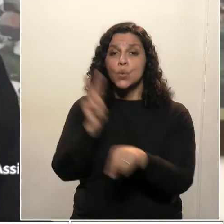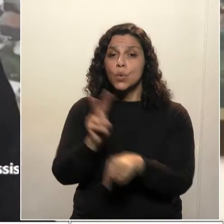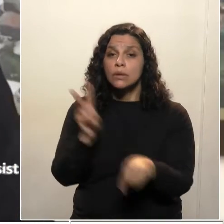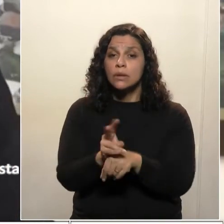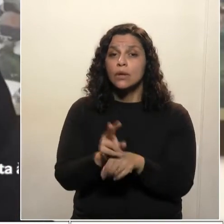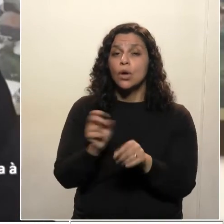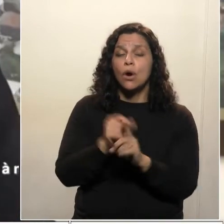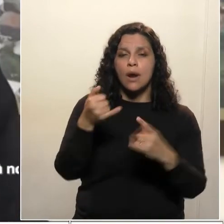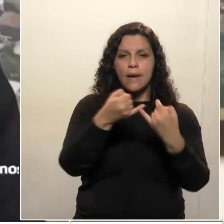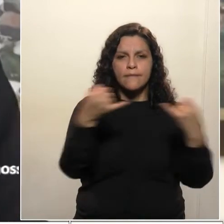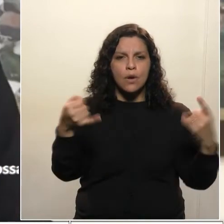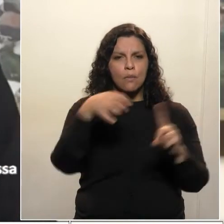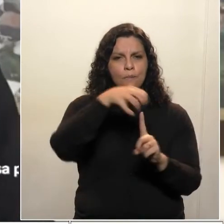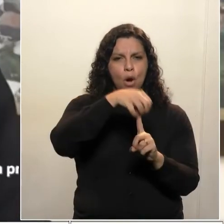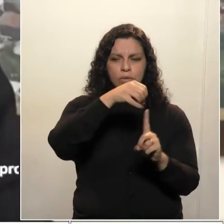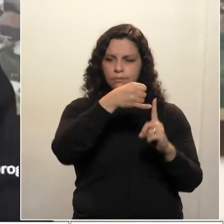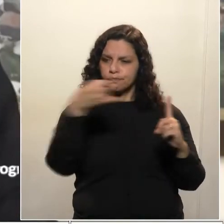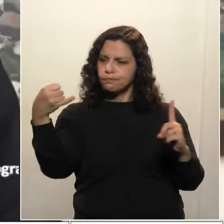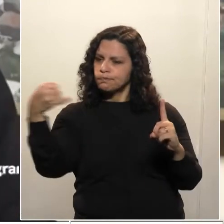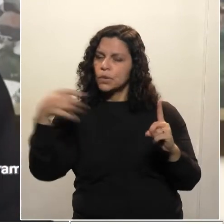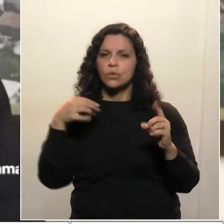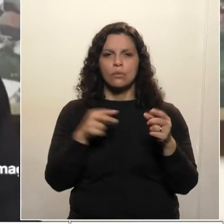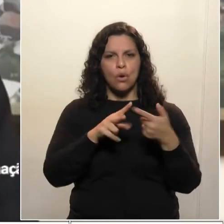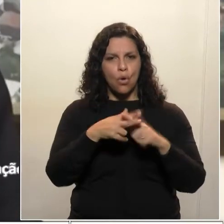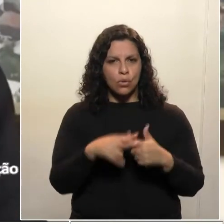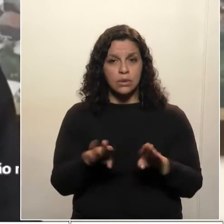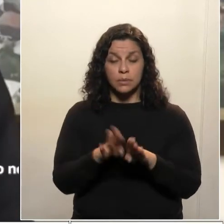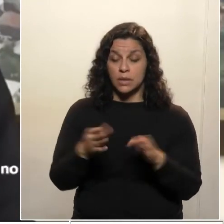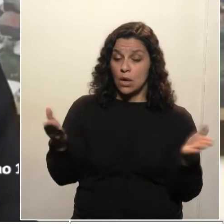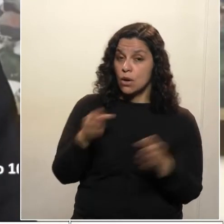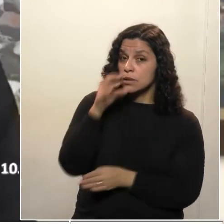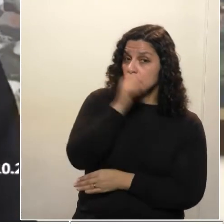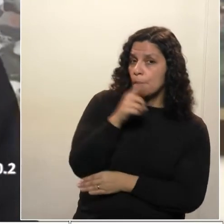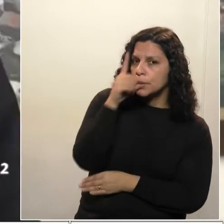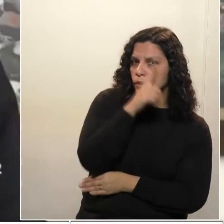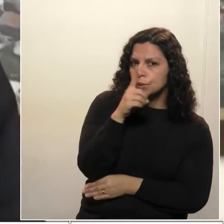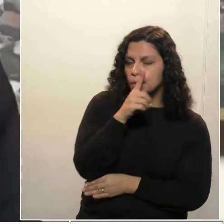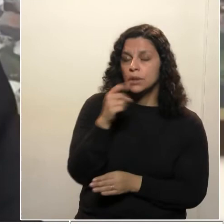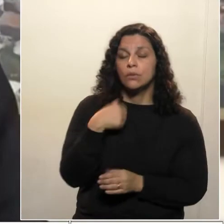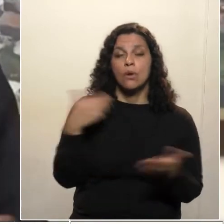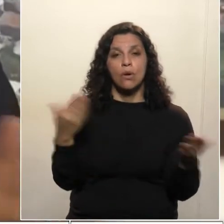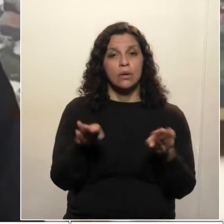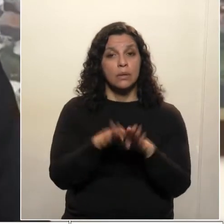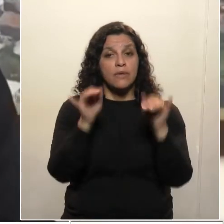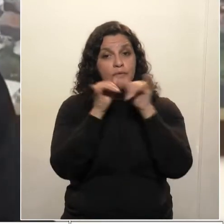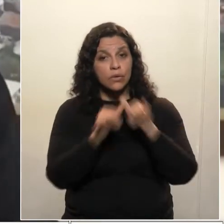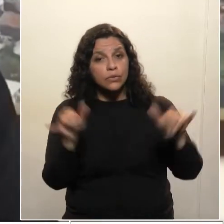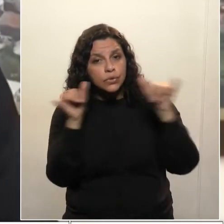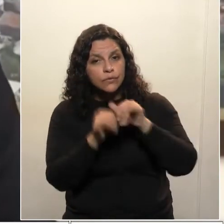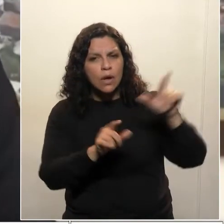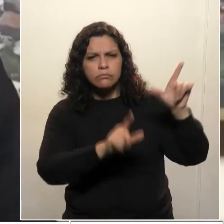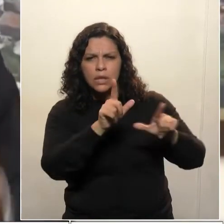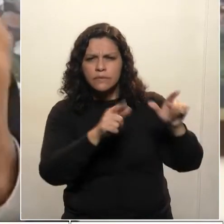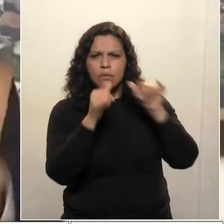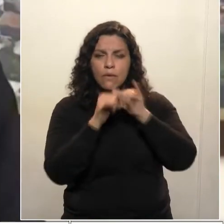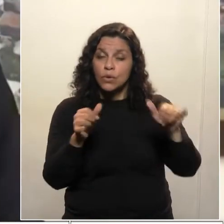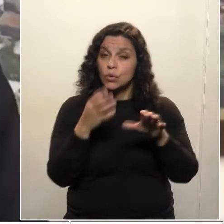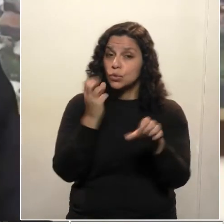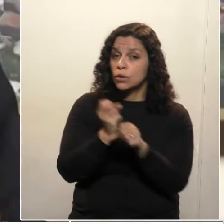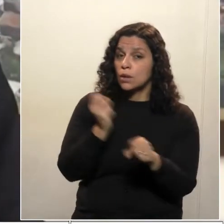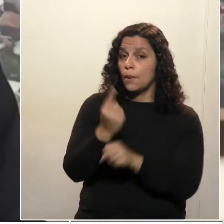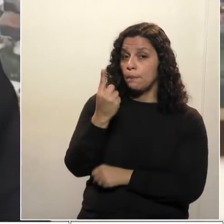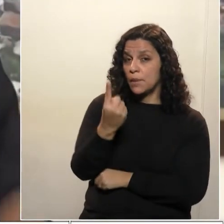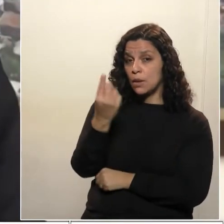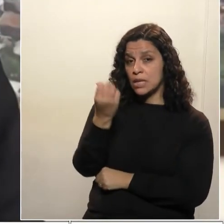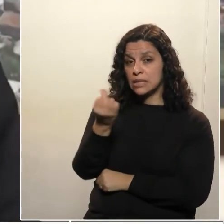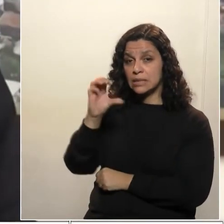preventiva das redes. E o importante é que, neste final de semana, a mídia, inclusive, divulgou, alguns acompanharam, em torno de 1